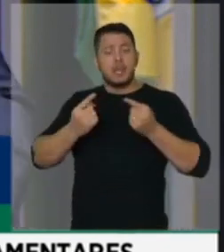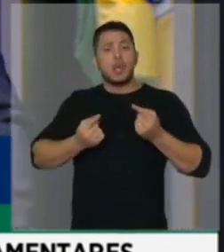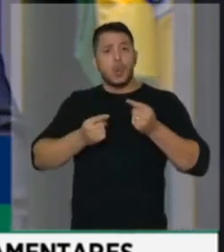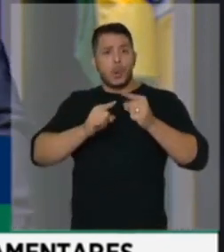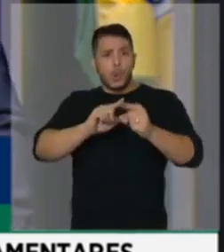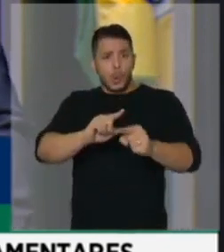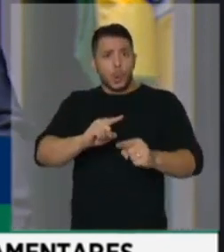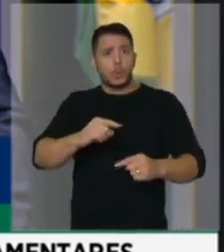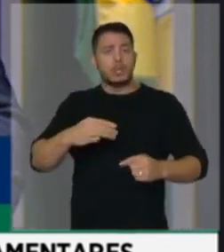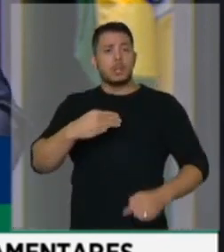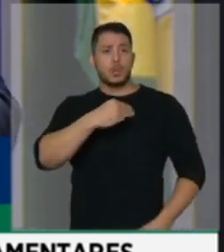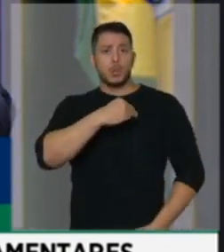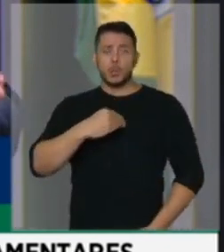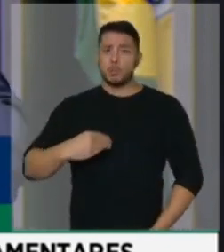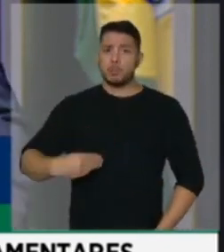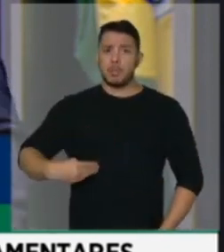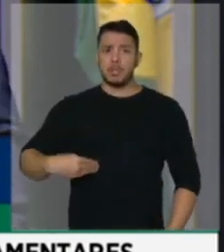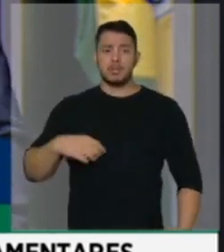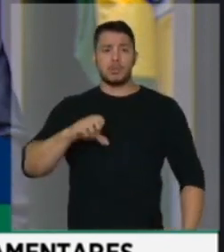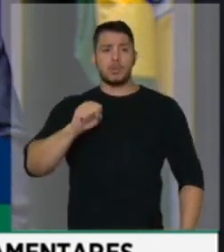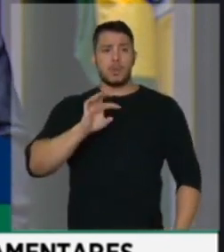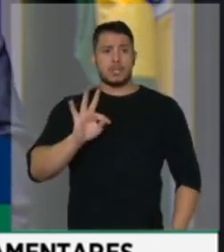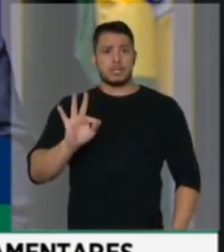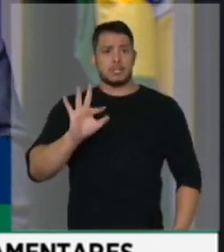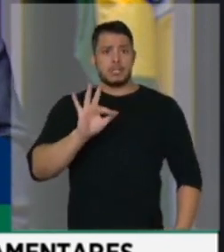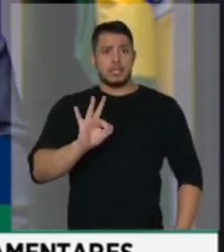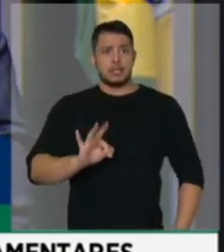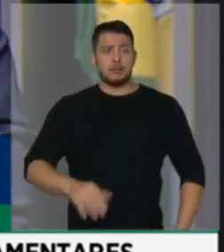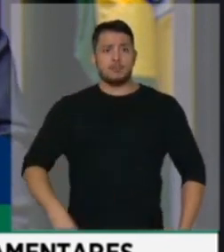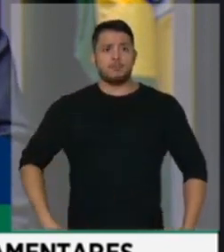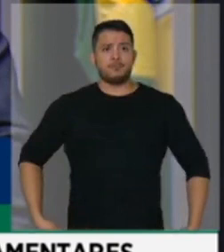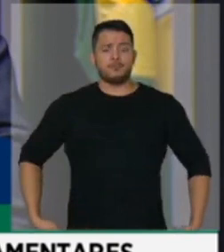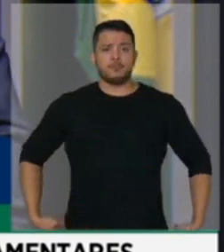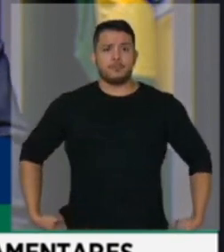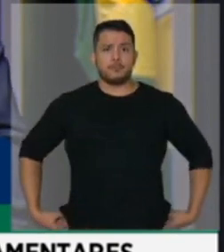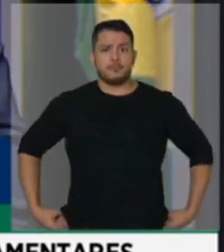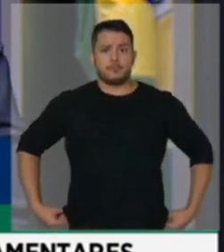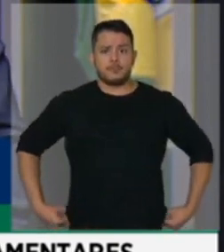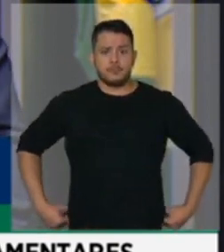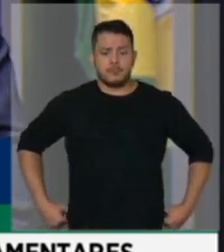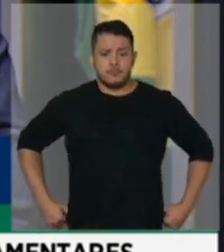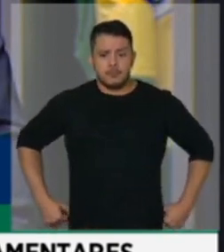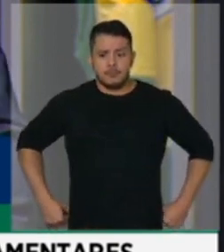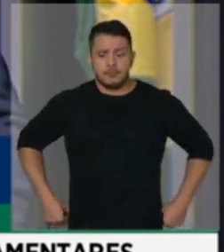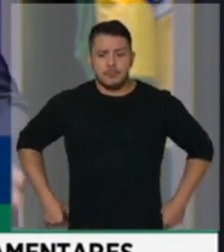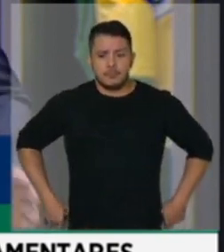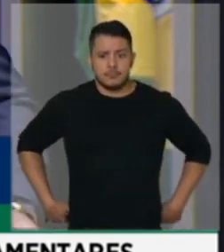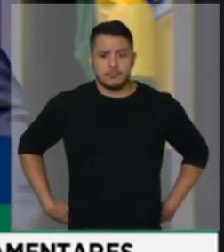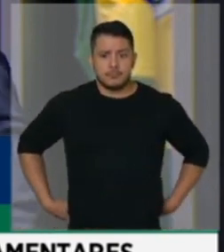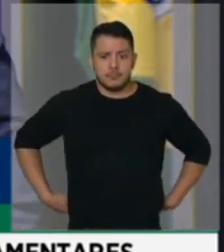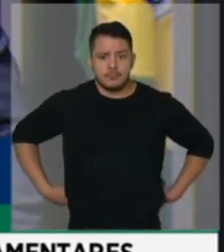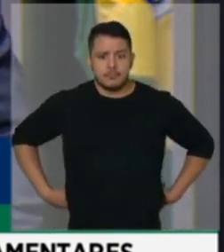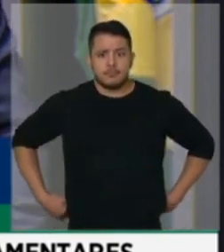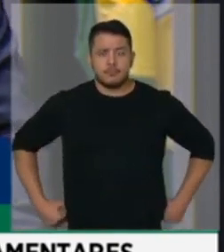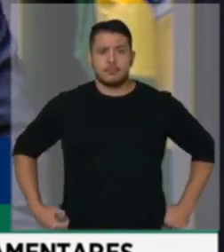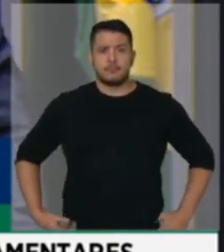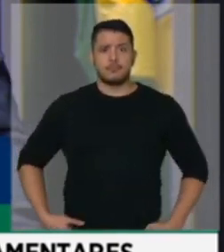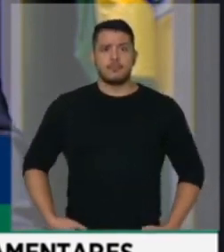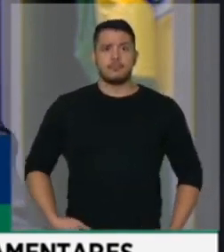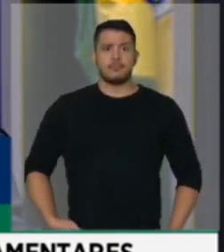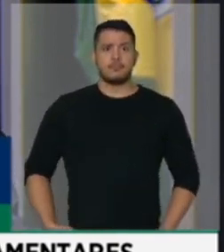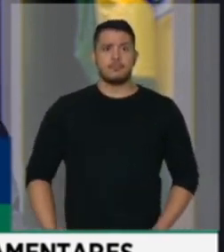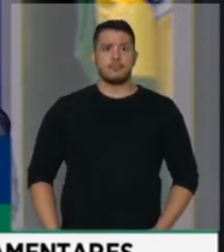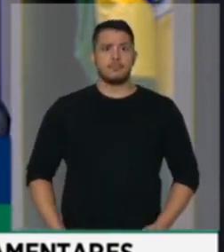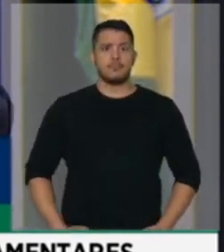é de conhecimento geral aí na internet, como deputados e ex-deputados do PT já fizeram durante muito tempo.